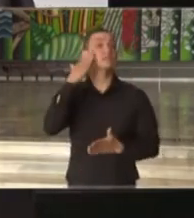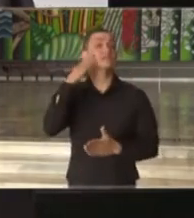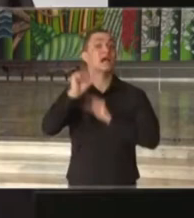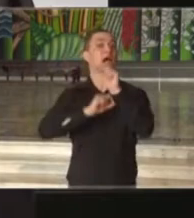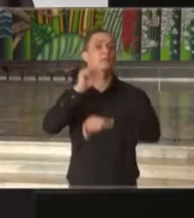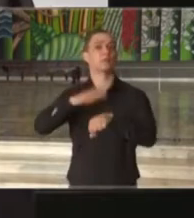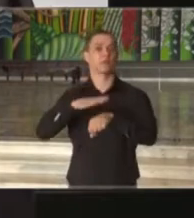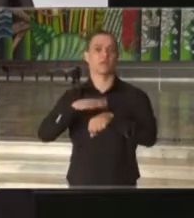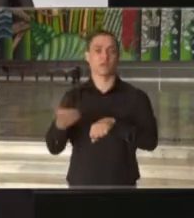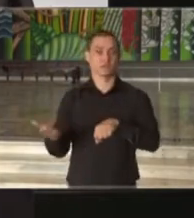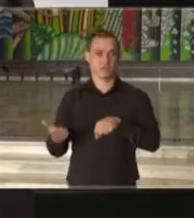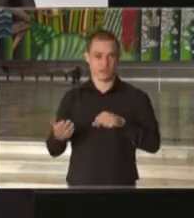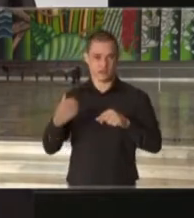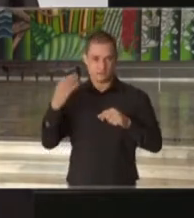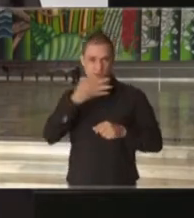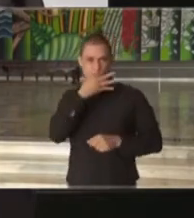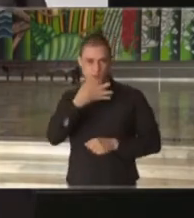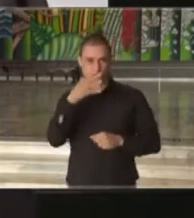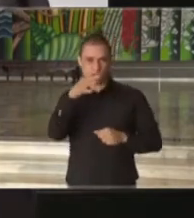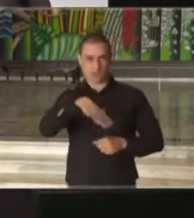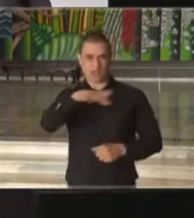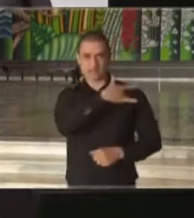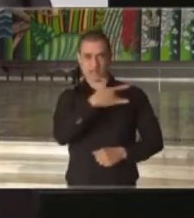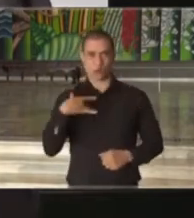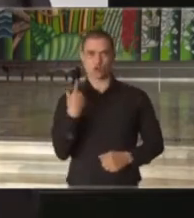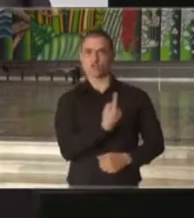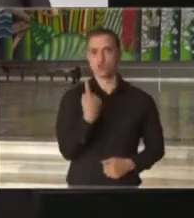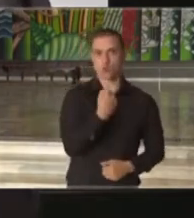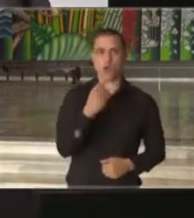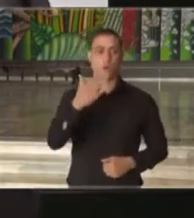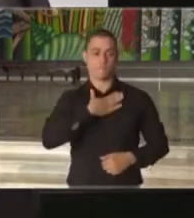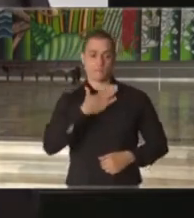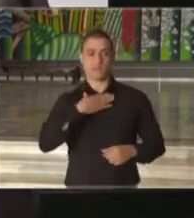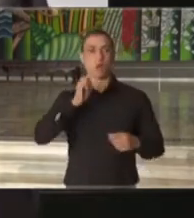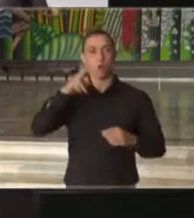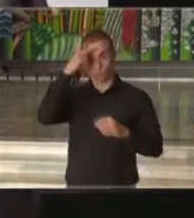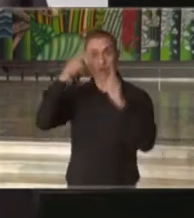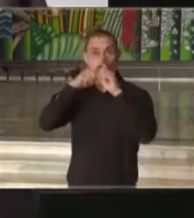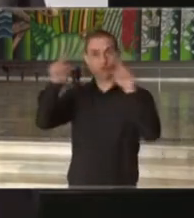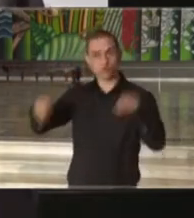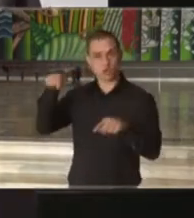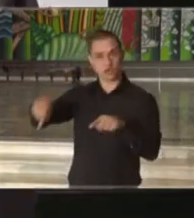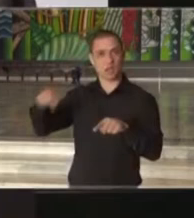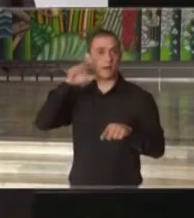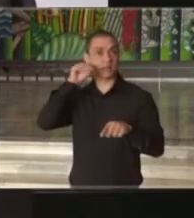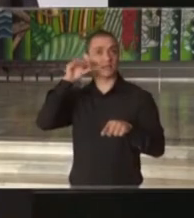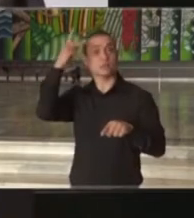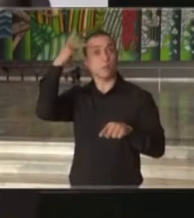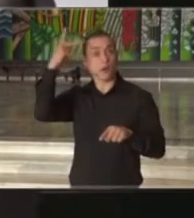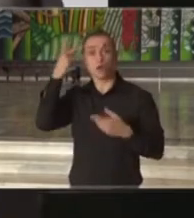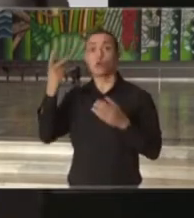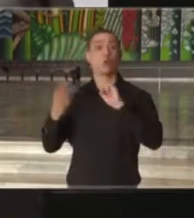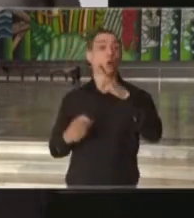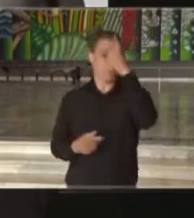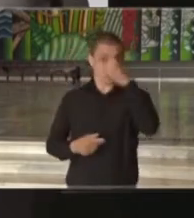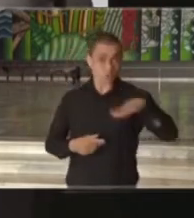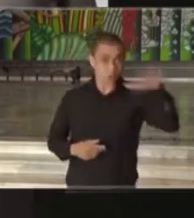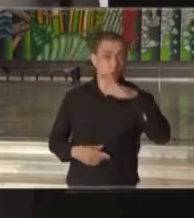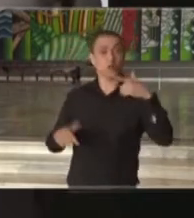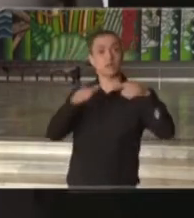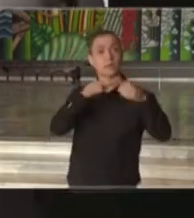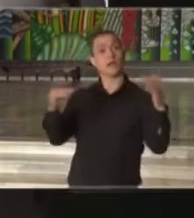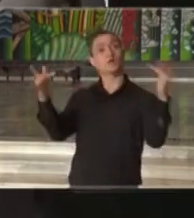que estamos fazendo. No ponto de vista da saúde individual, seja minha, seja dos colaboradores do Estado de São Paulo, sejam daqueles que estão envolvidos